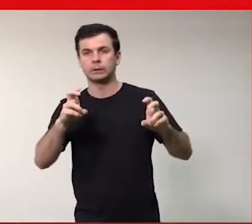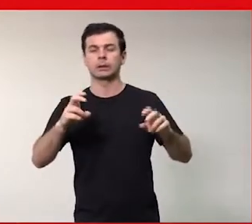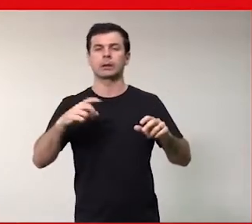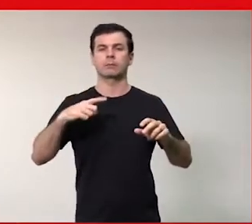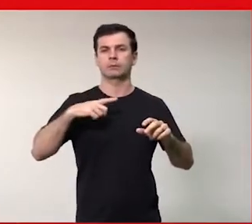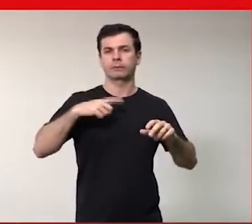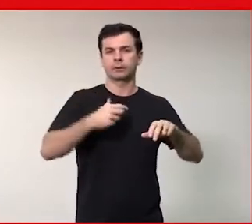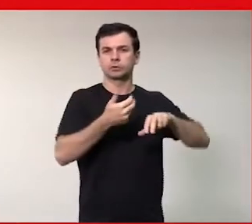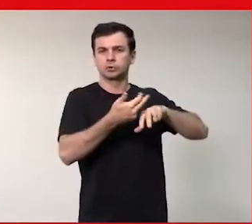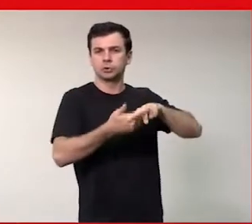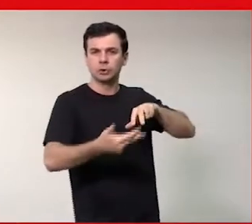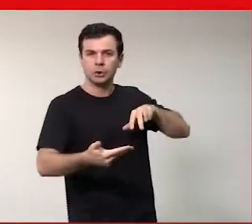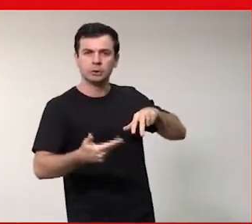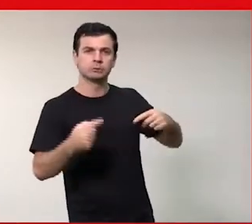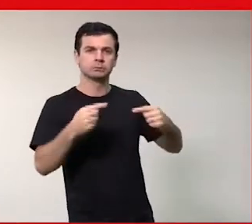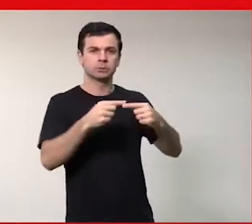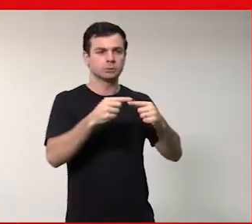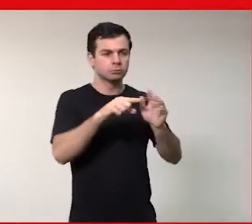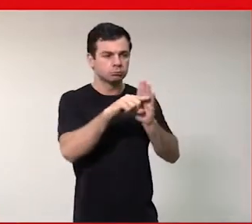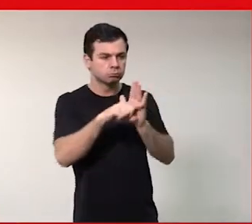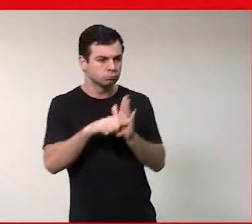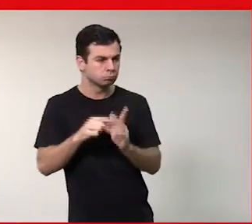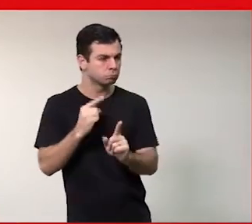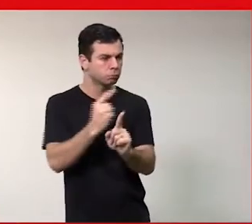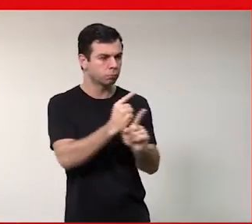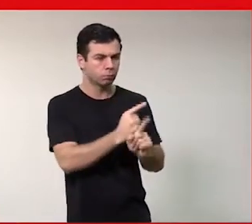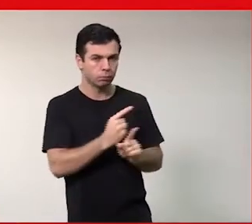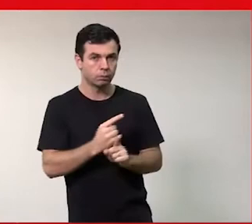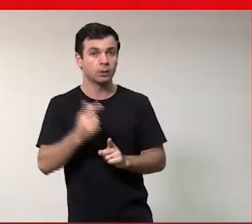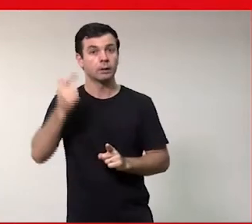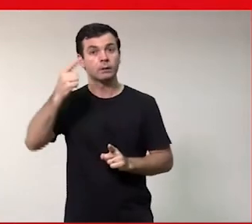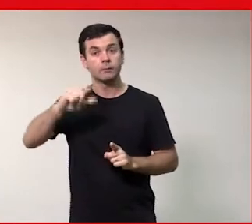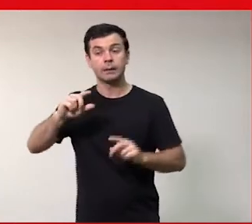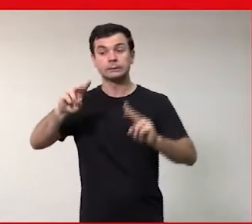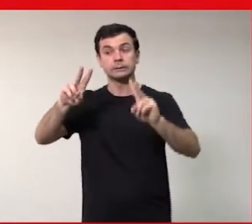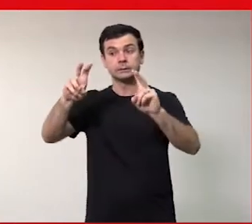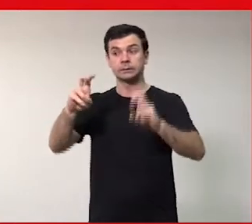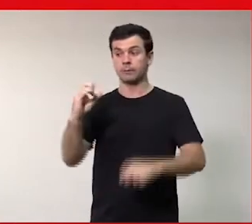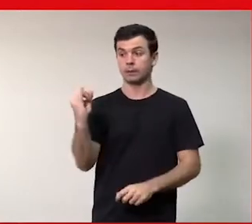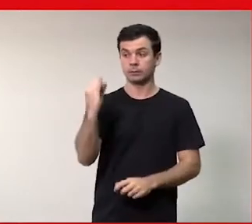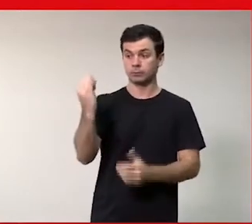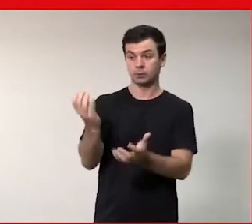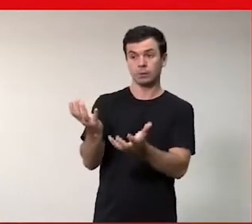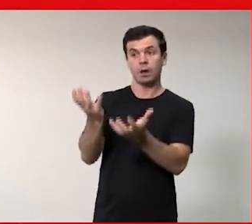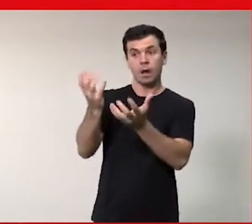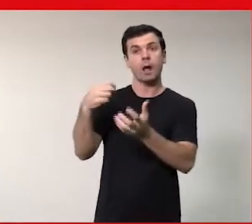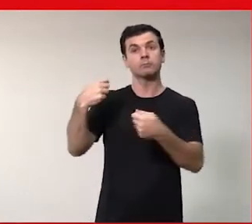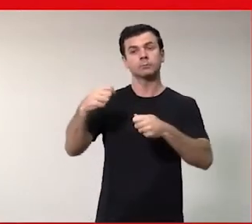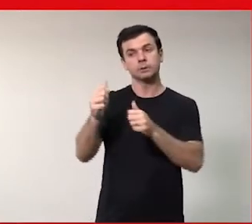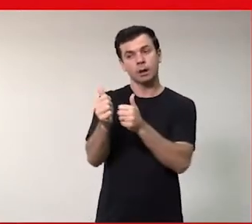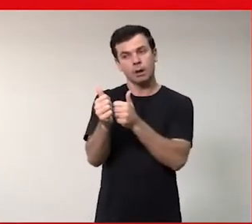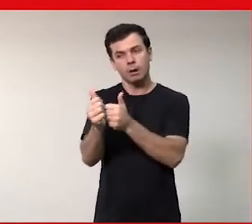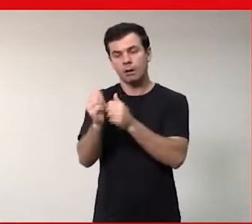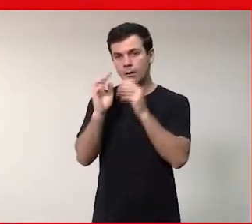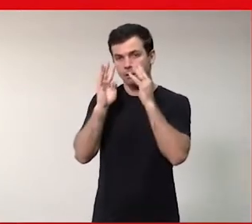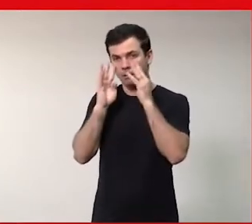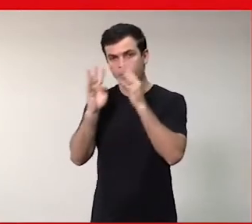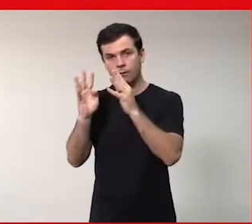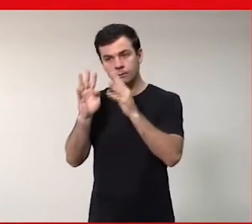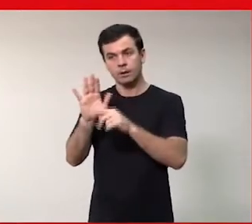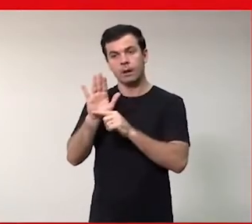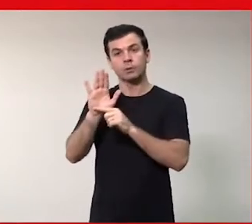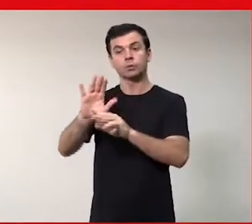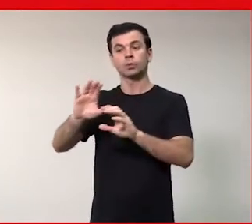possibilitem identificação, diagnóstico, acompanhamento de assuntos relevantes a esse grupo, de forma a gerar